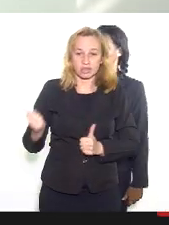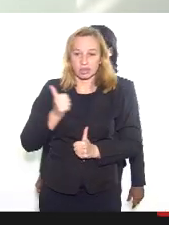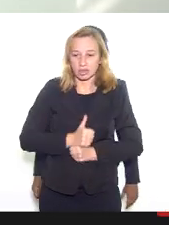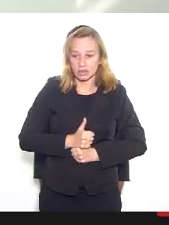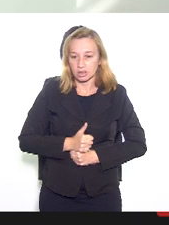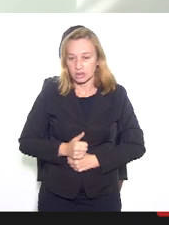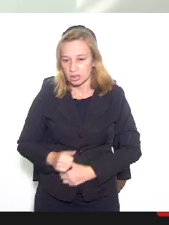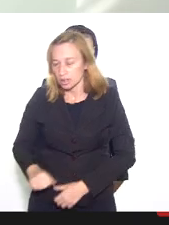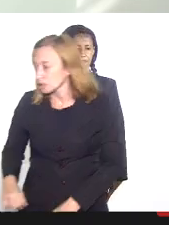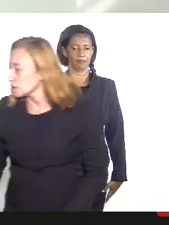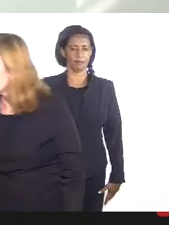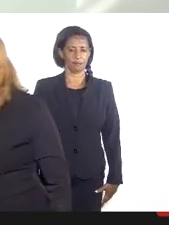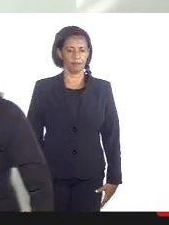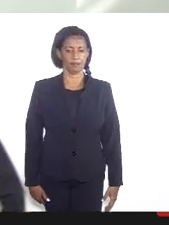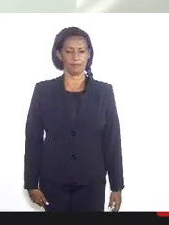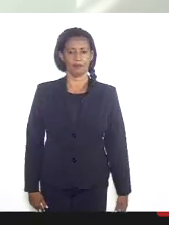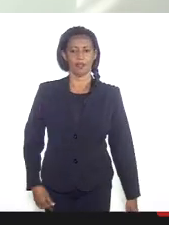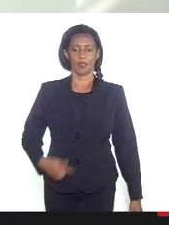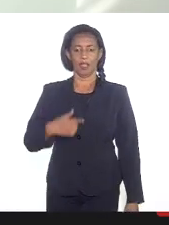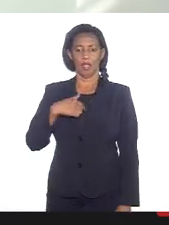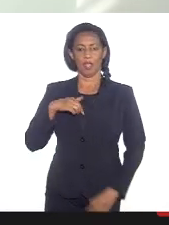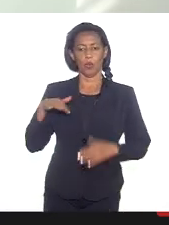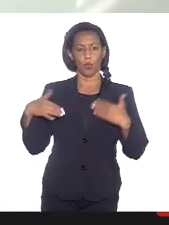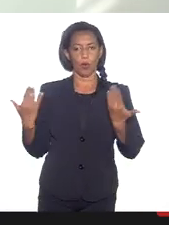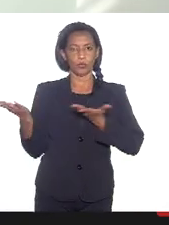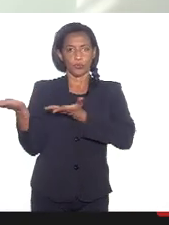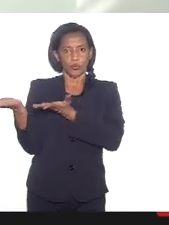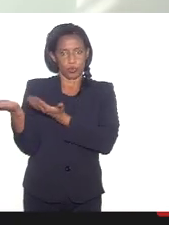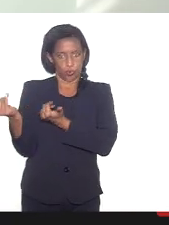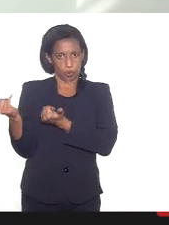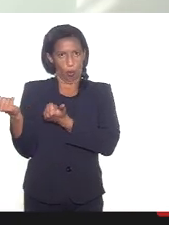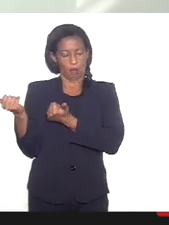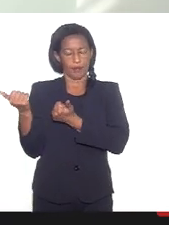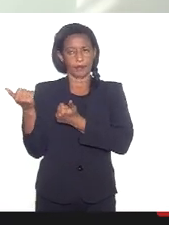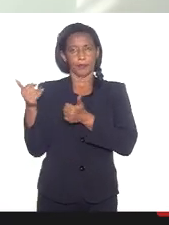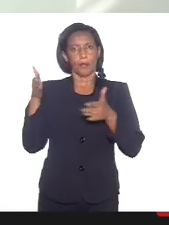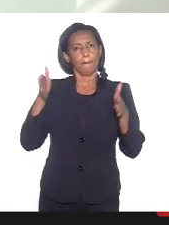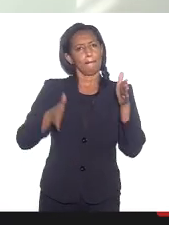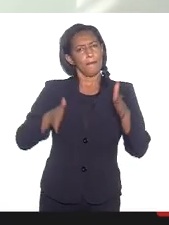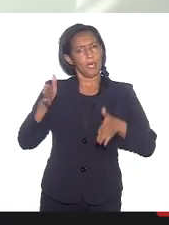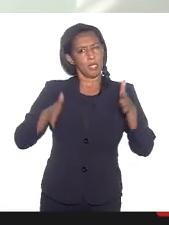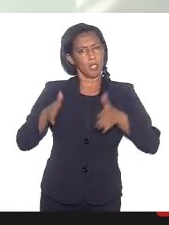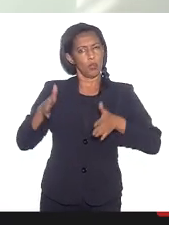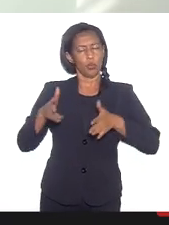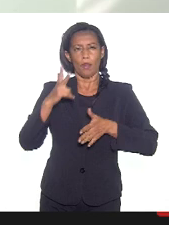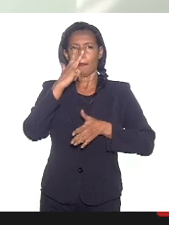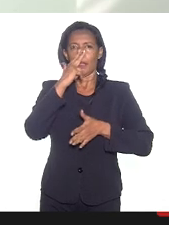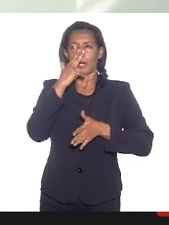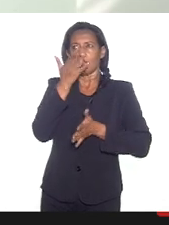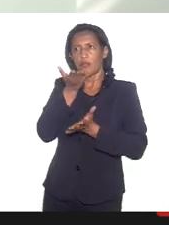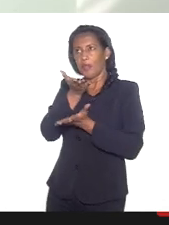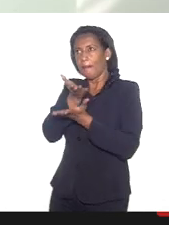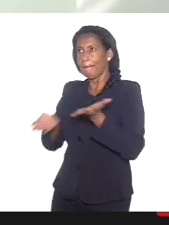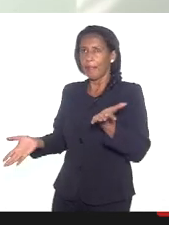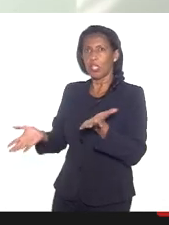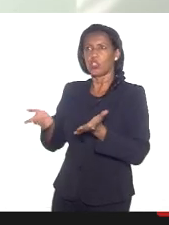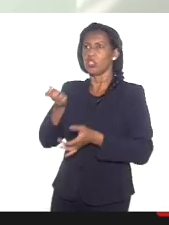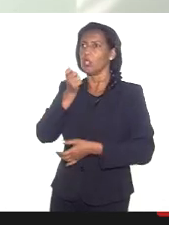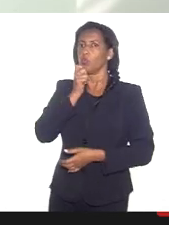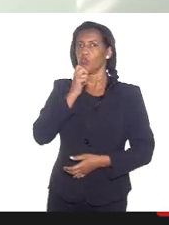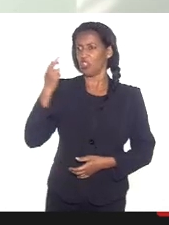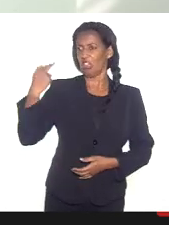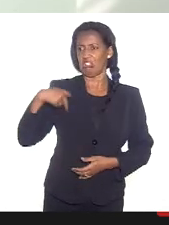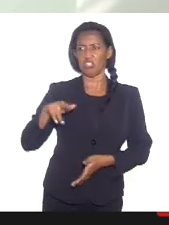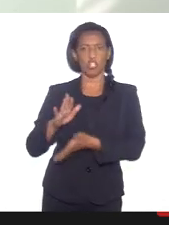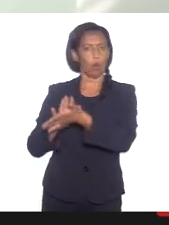fizeram. Eu digo, padre, eu enquanto jovem também, um período que eu fiquei meia perdida no limbo, sem religião alguma,